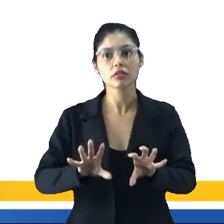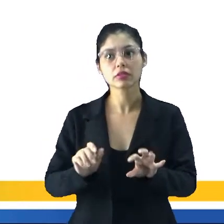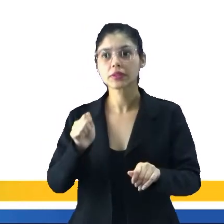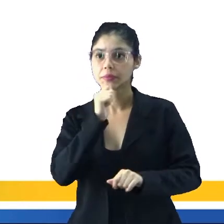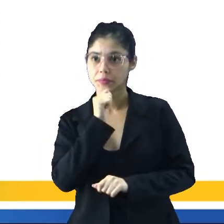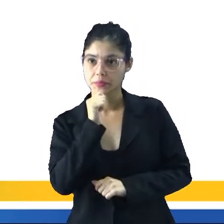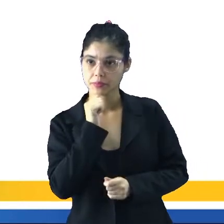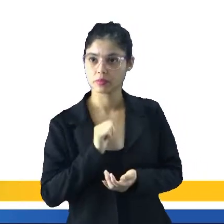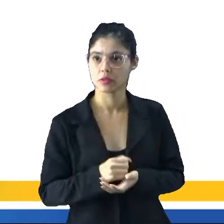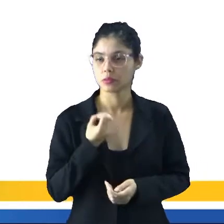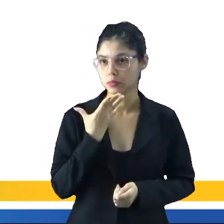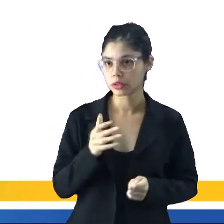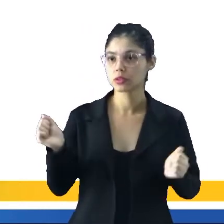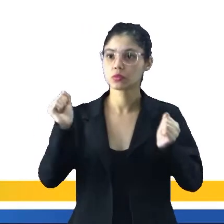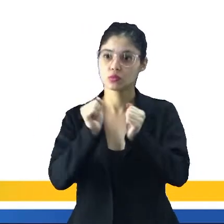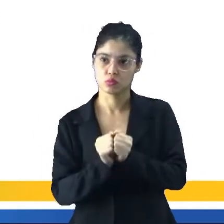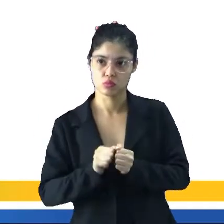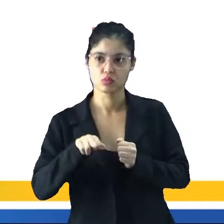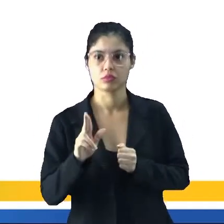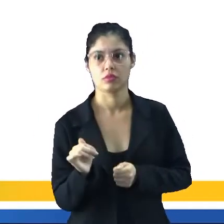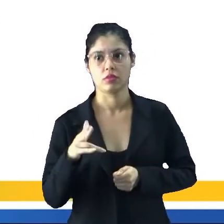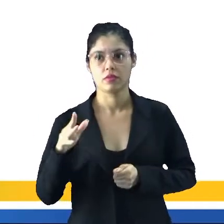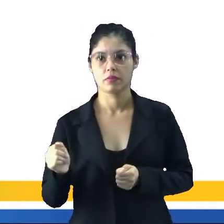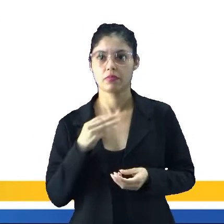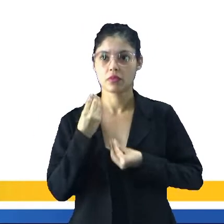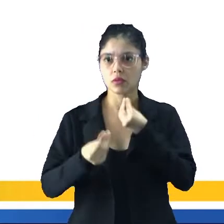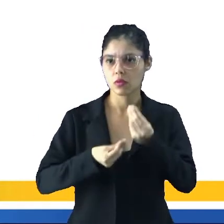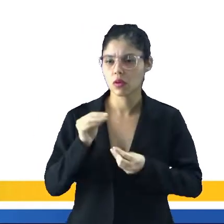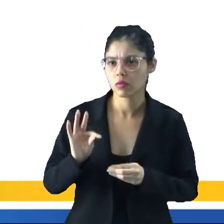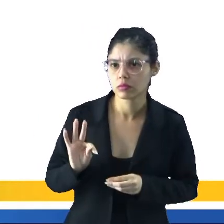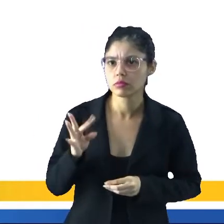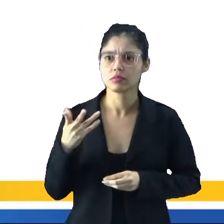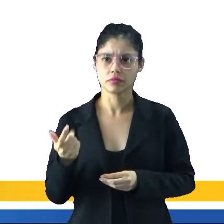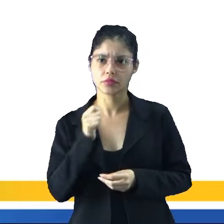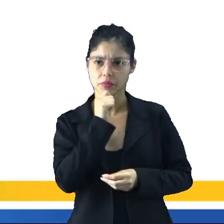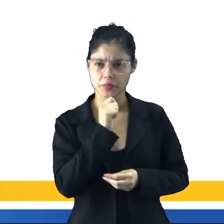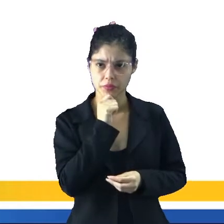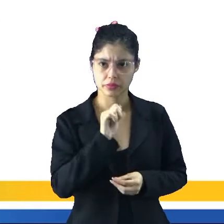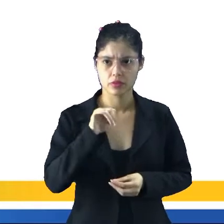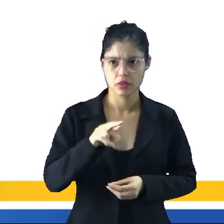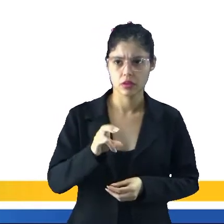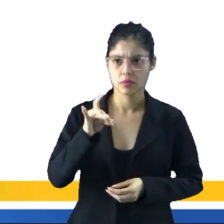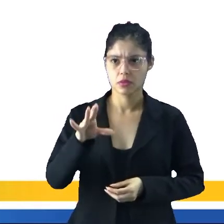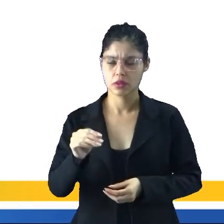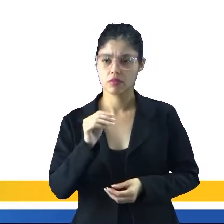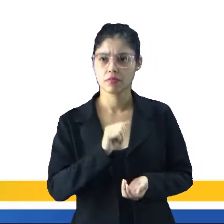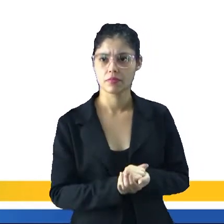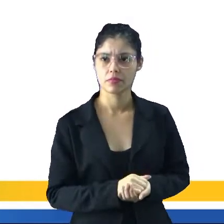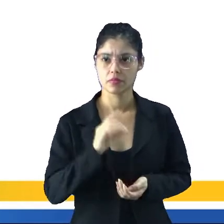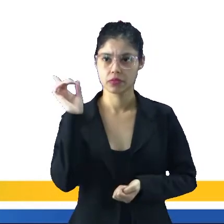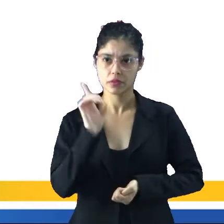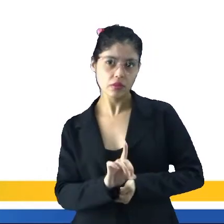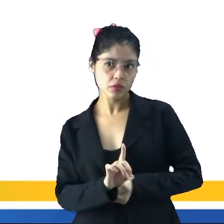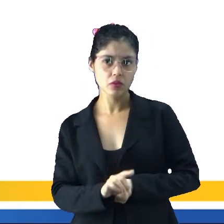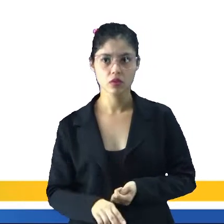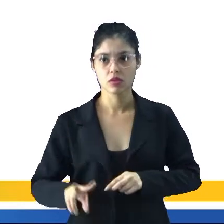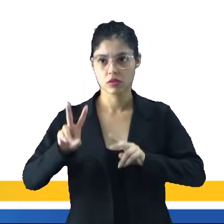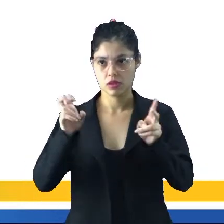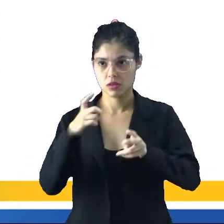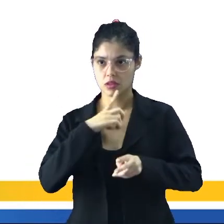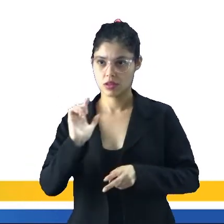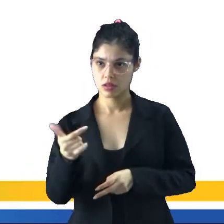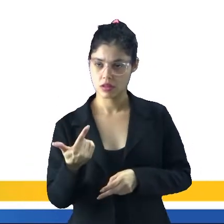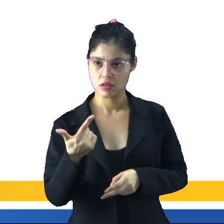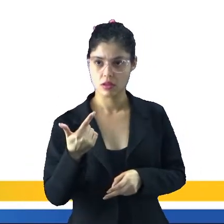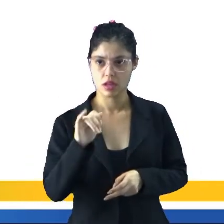sendo, se trata, né, de um bem da União, e como tal, inalienável e indisponível, né, e os direitos,